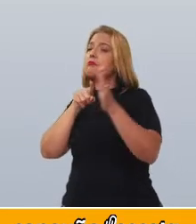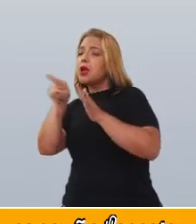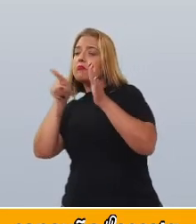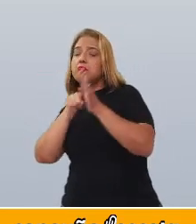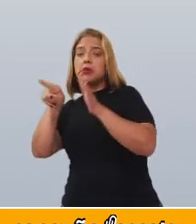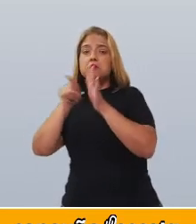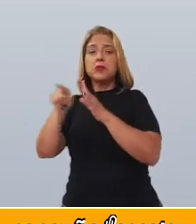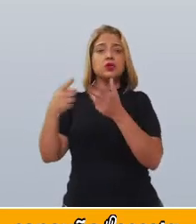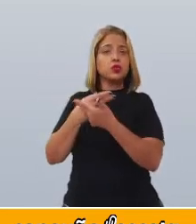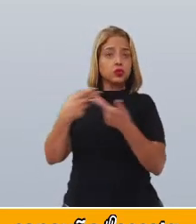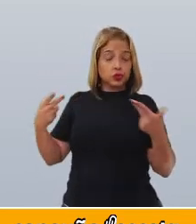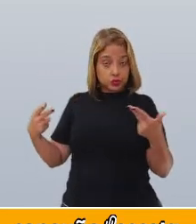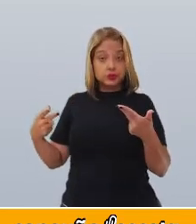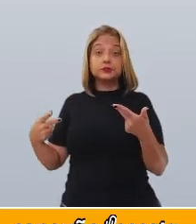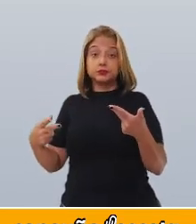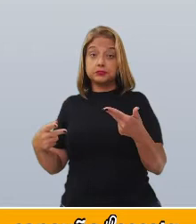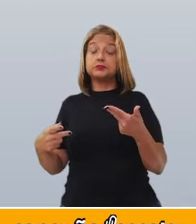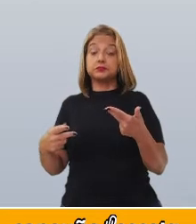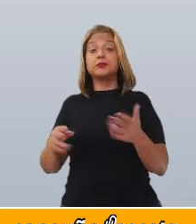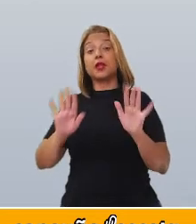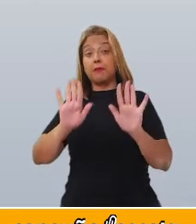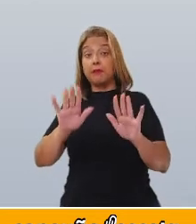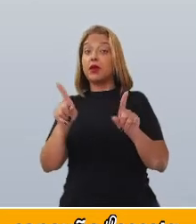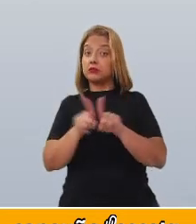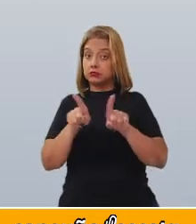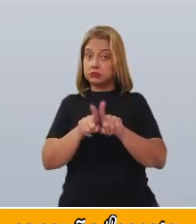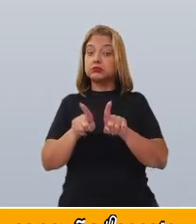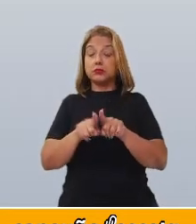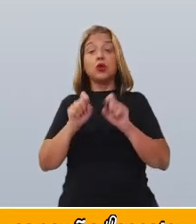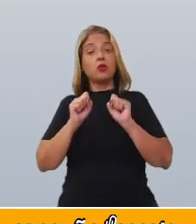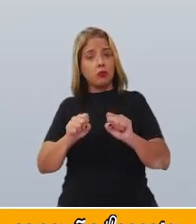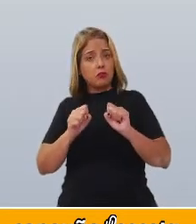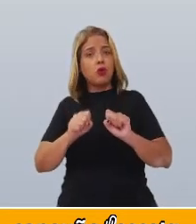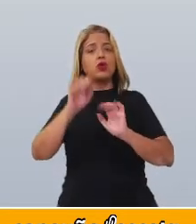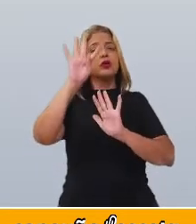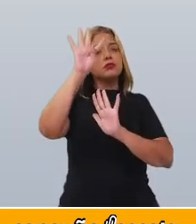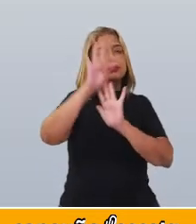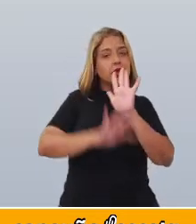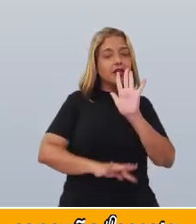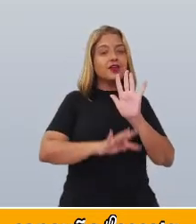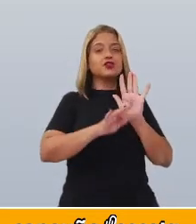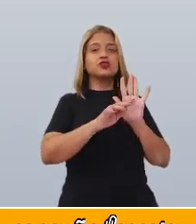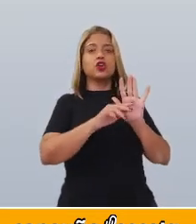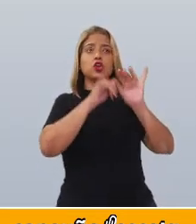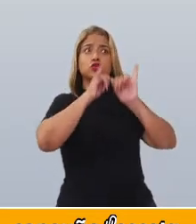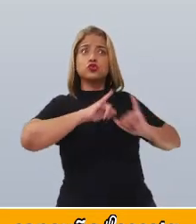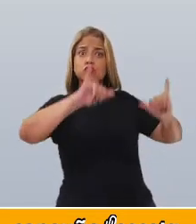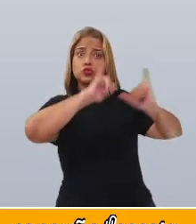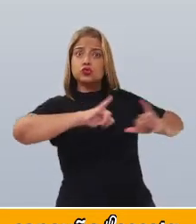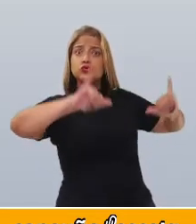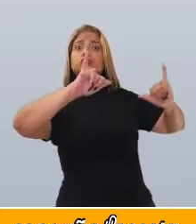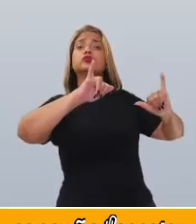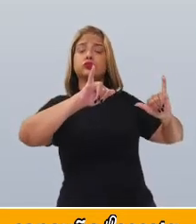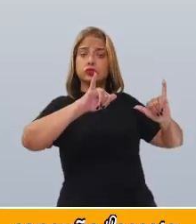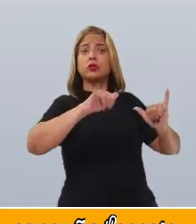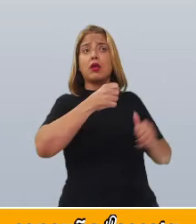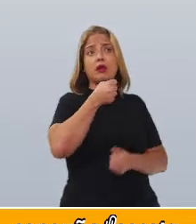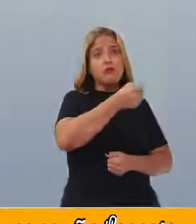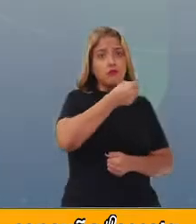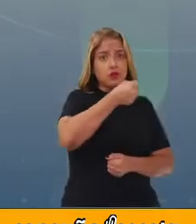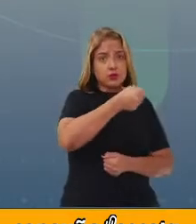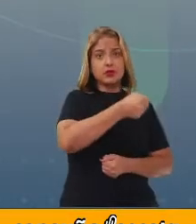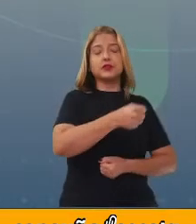por exemplo, mas também pode ser parte de outros textos jornalísticos, como a notícia e a reportagem.